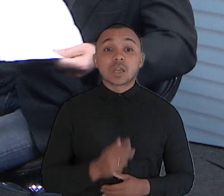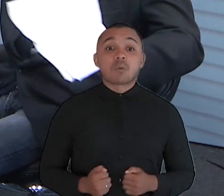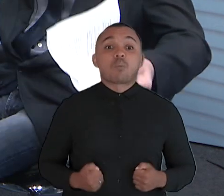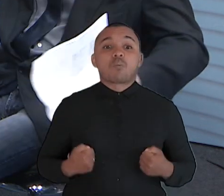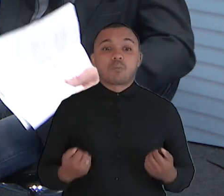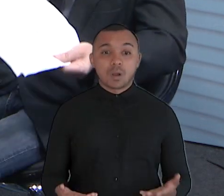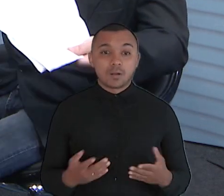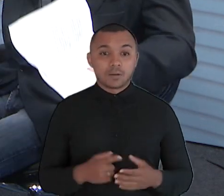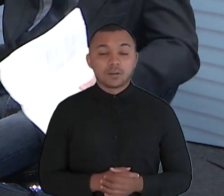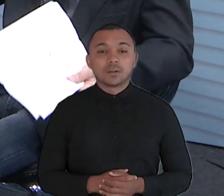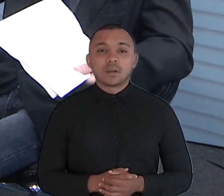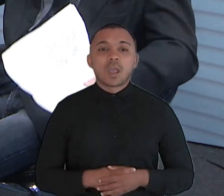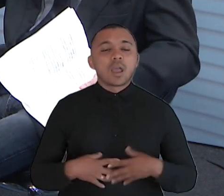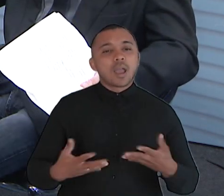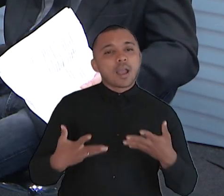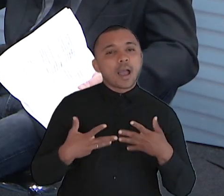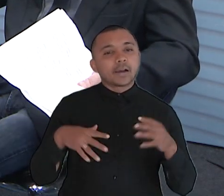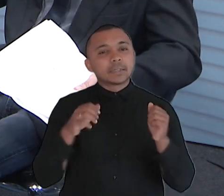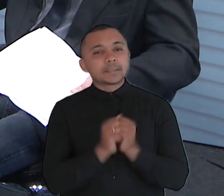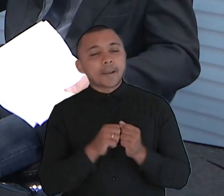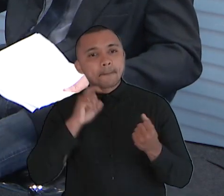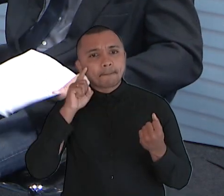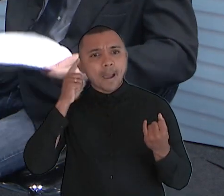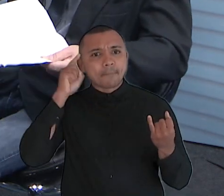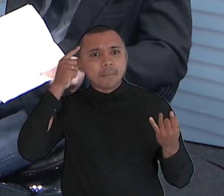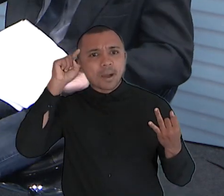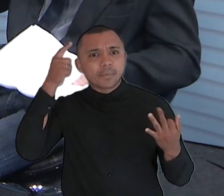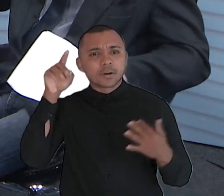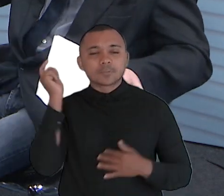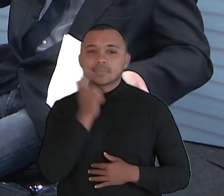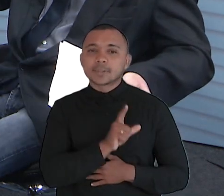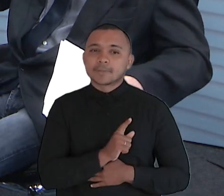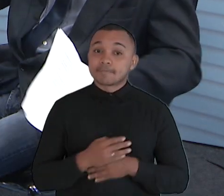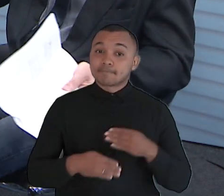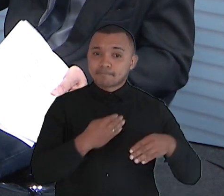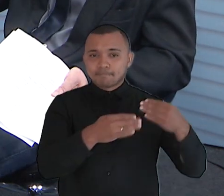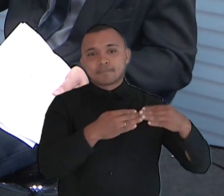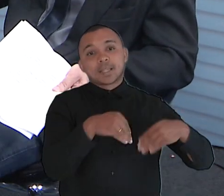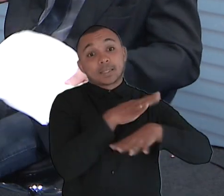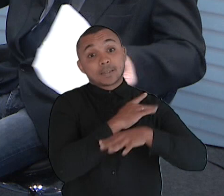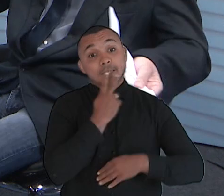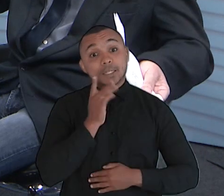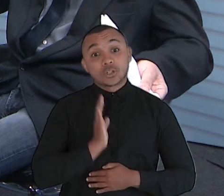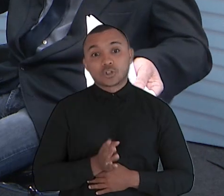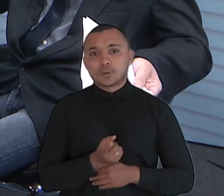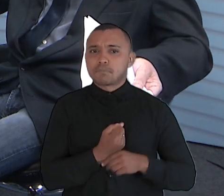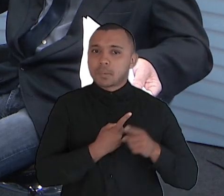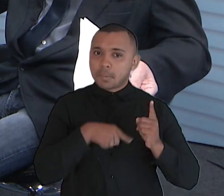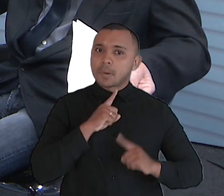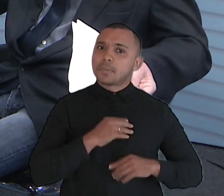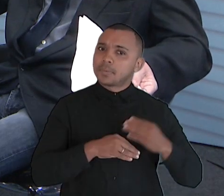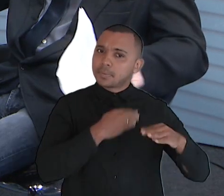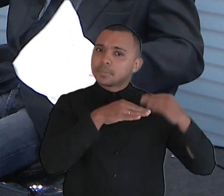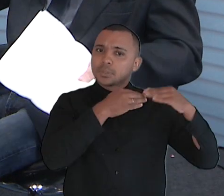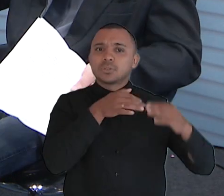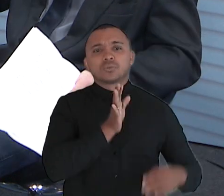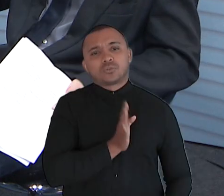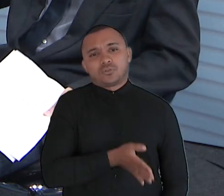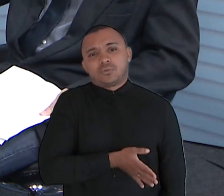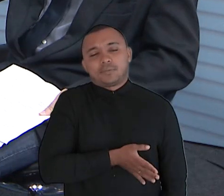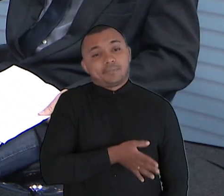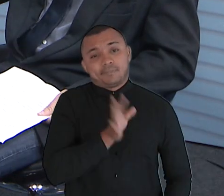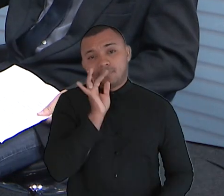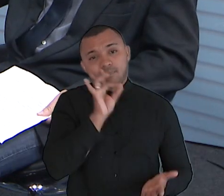está querendo ouvir as ideias para saber como é a pode avançar. Fortaleza tem avançado, discutivelmente, não é? O senhor olhar,